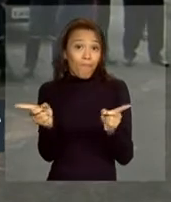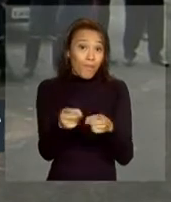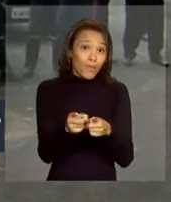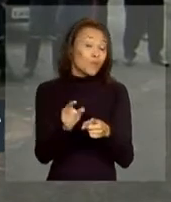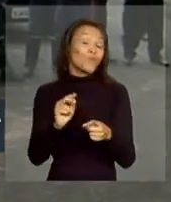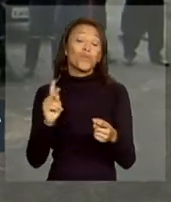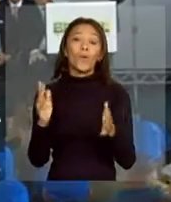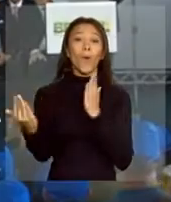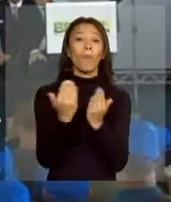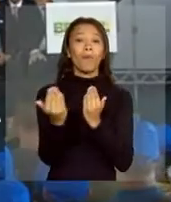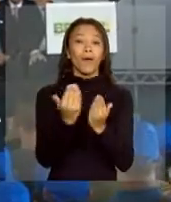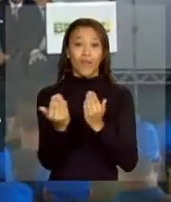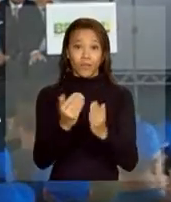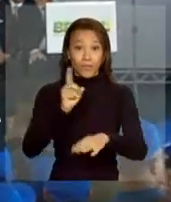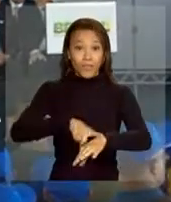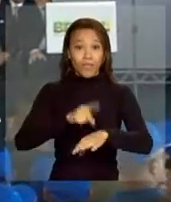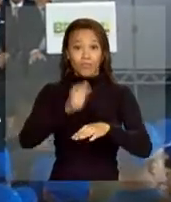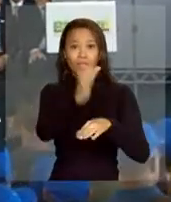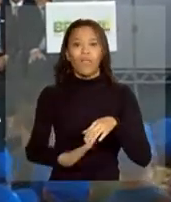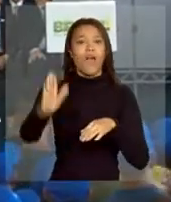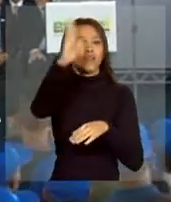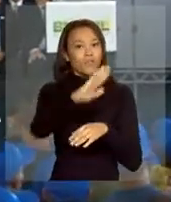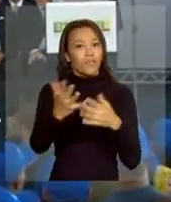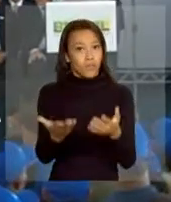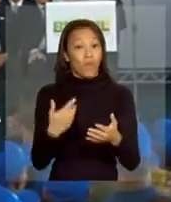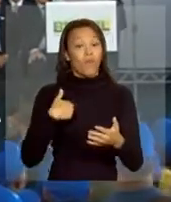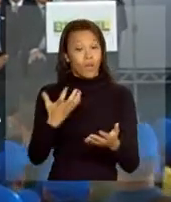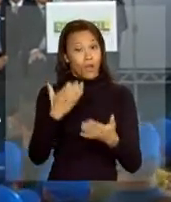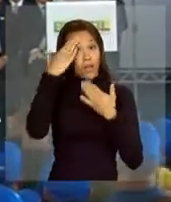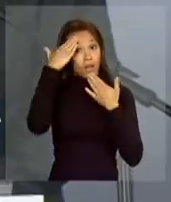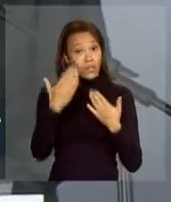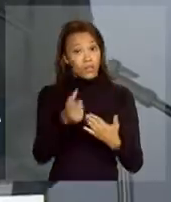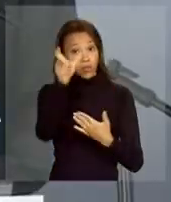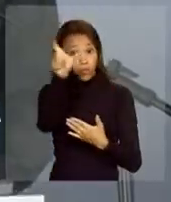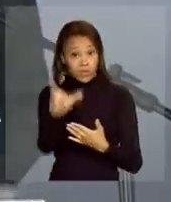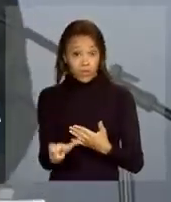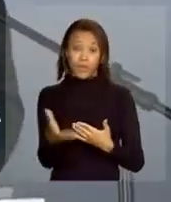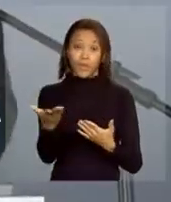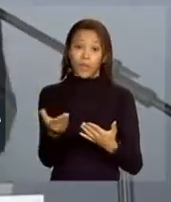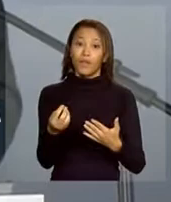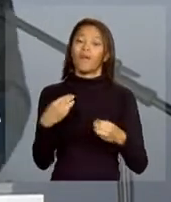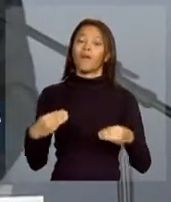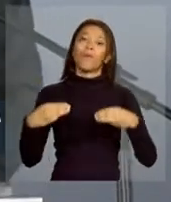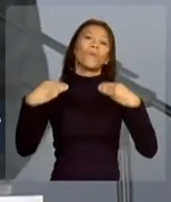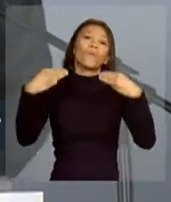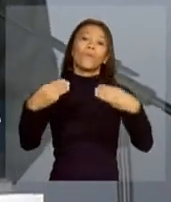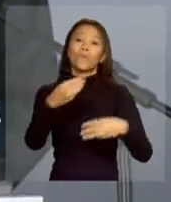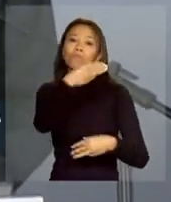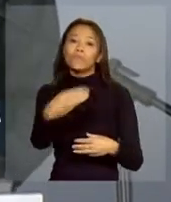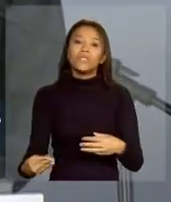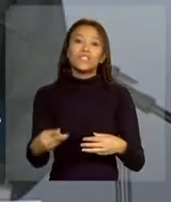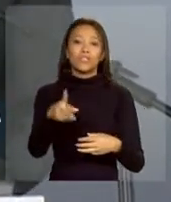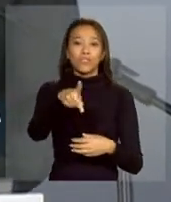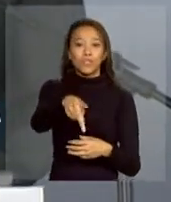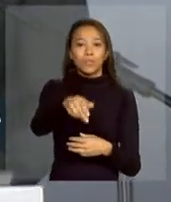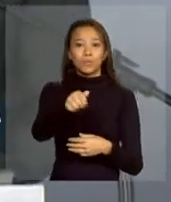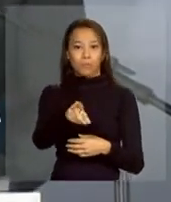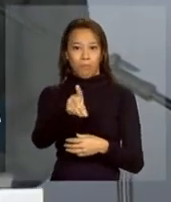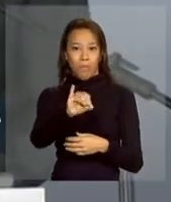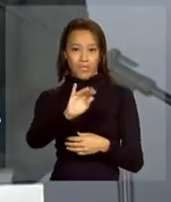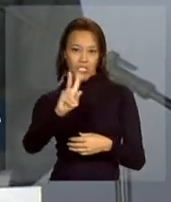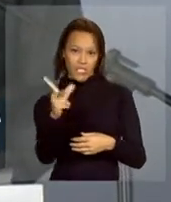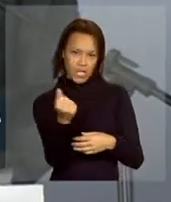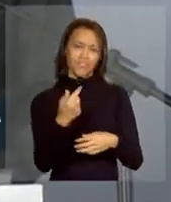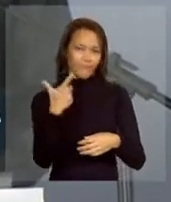média nacional hoje. Então, eu queria agradecer ao ministro Padilha pelas novas ambulâncias e dizer que nós vamos fazer mais